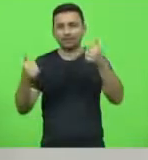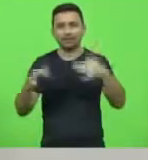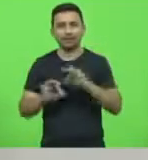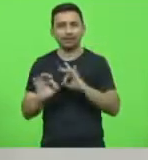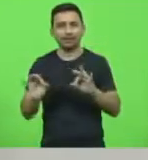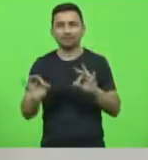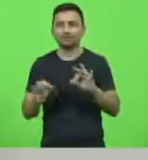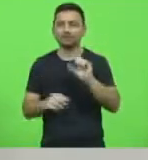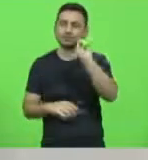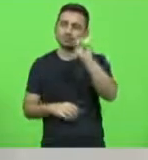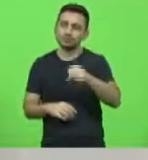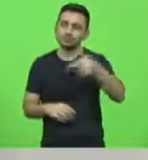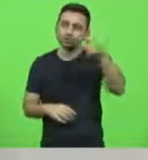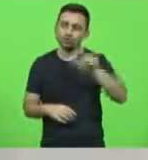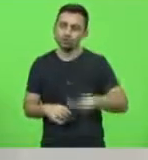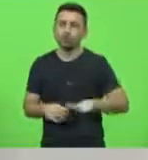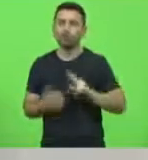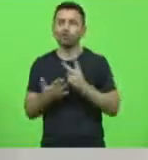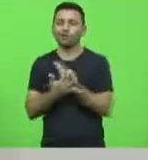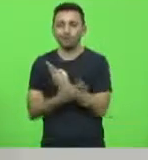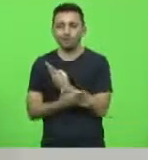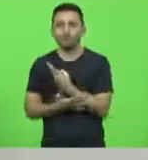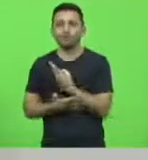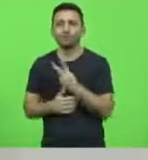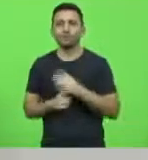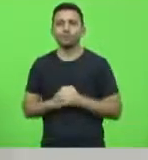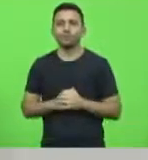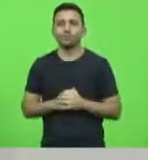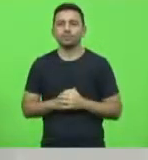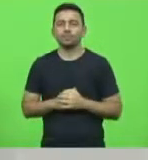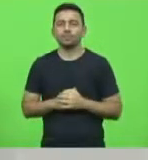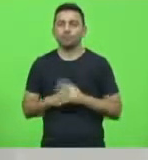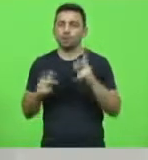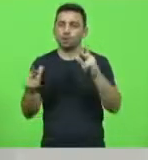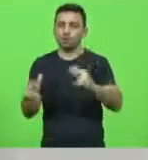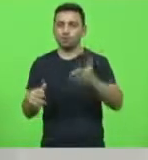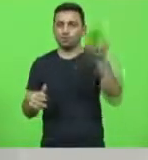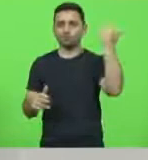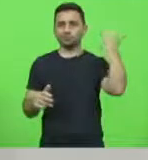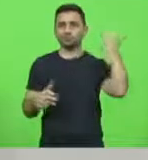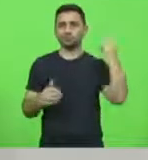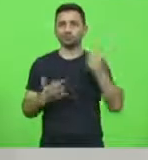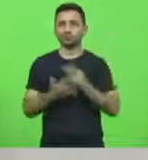infelizmente, repetir erros anteriores. Portanto,